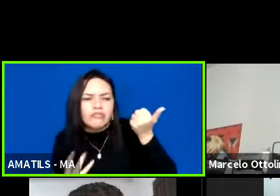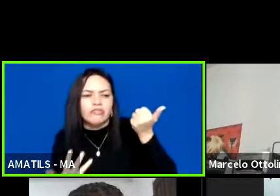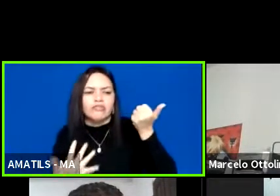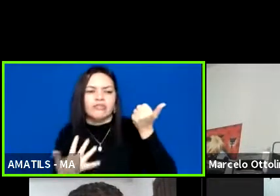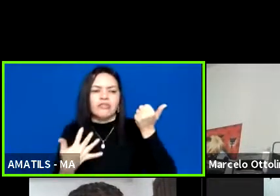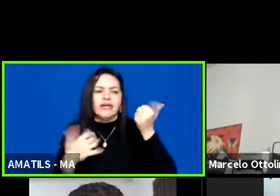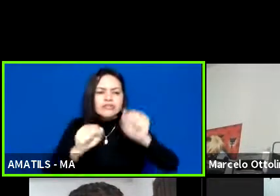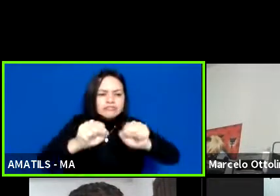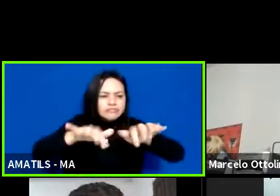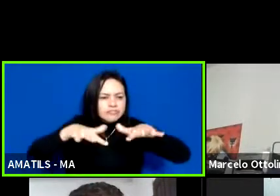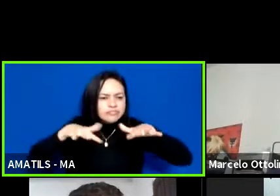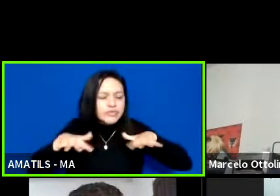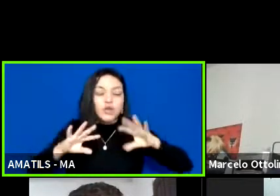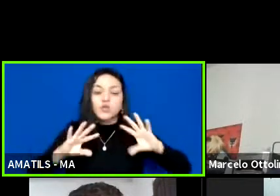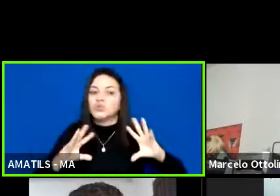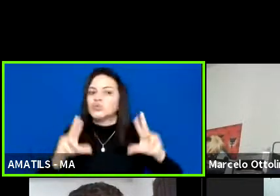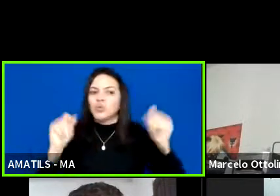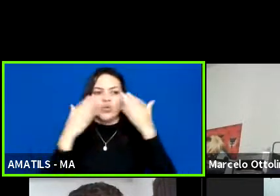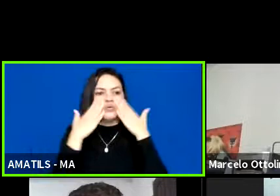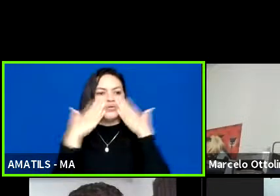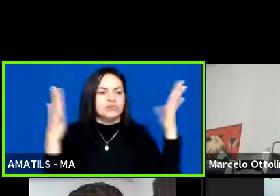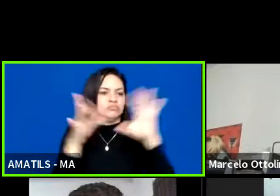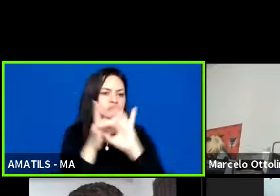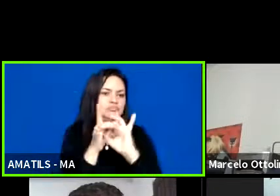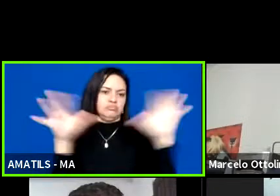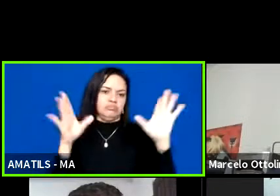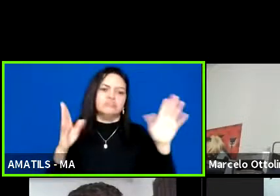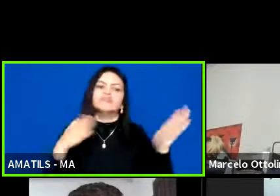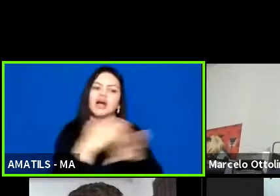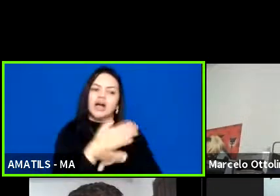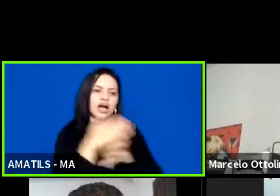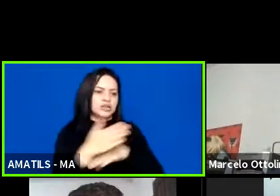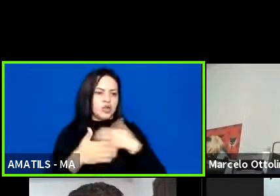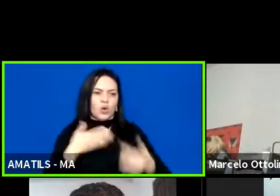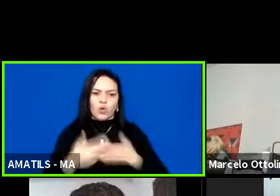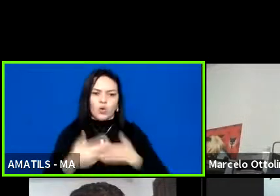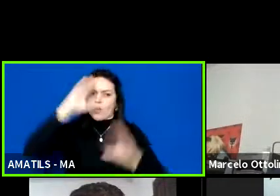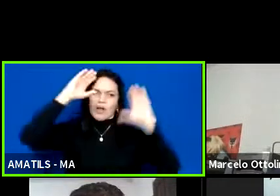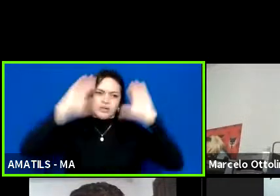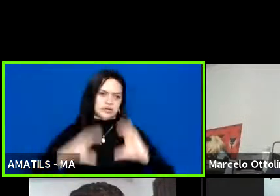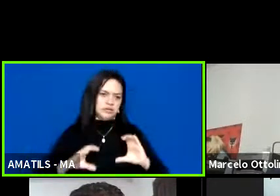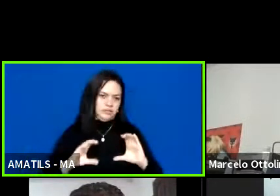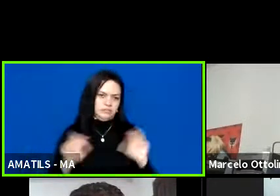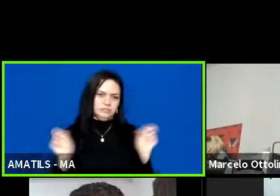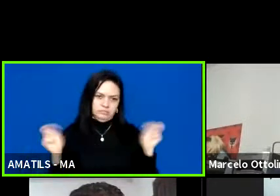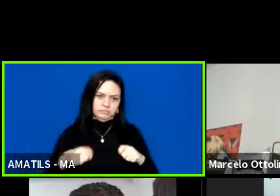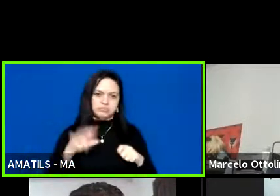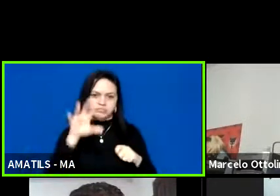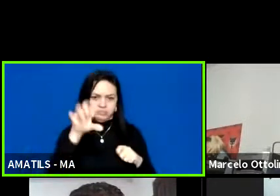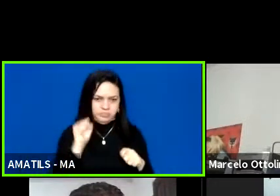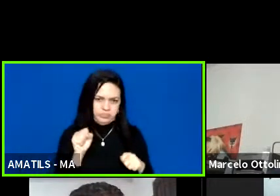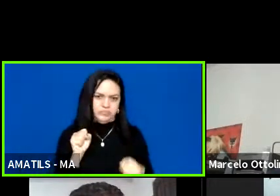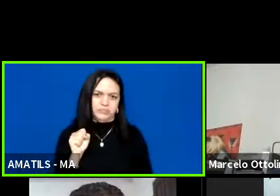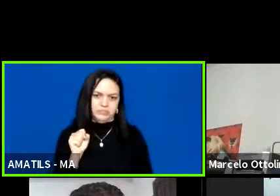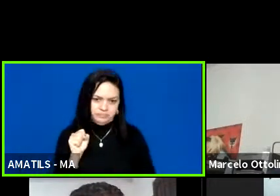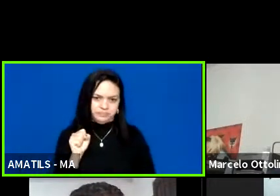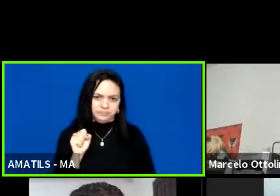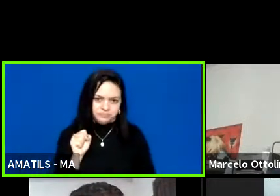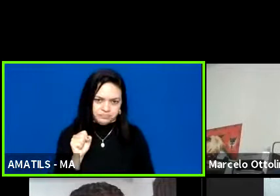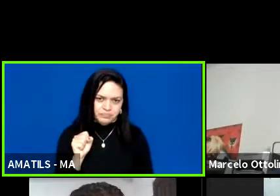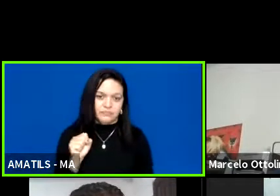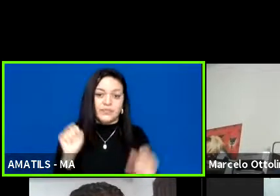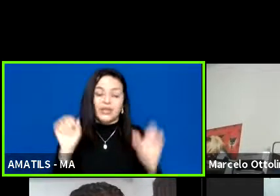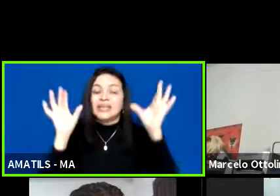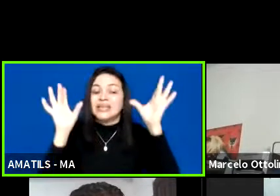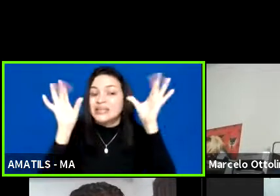assembleia, tudo isso tem que ser transparente e acessível a qualquer cidadão. Bom, especificamente agora